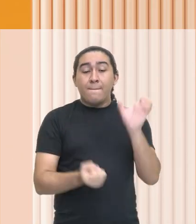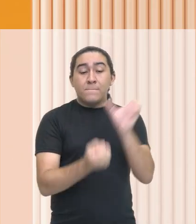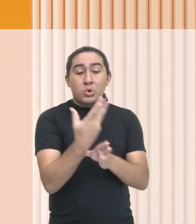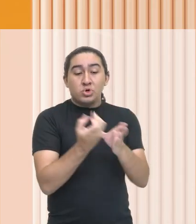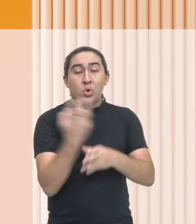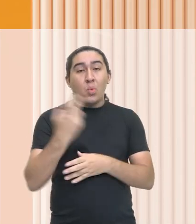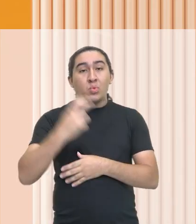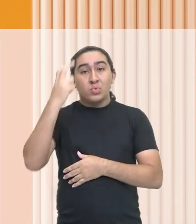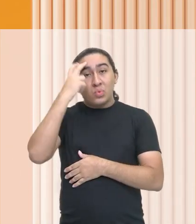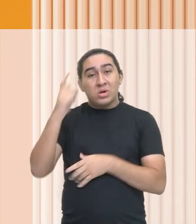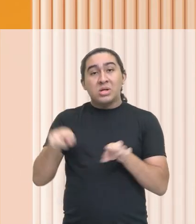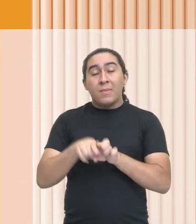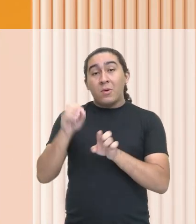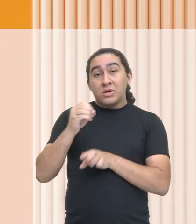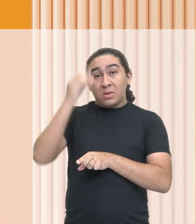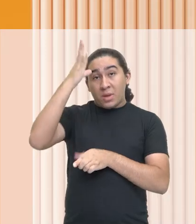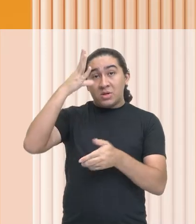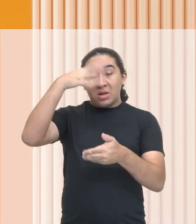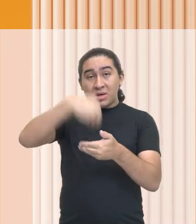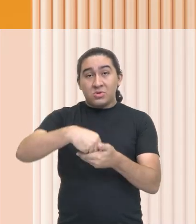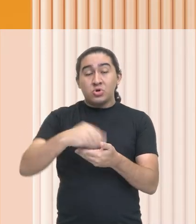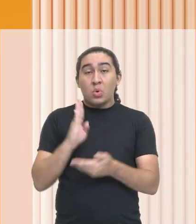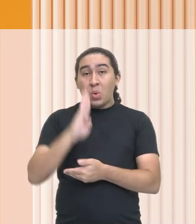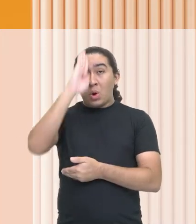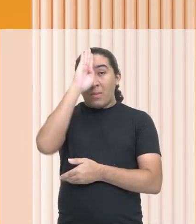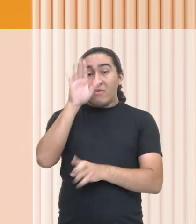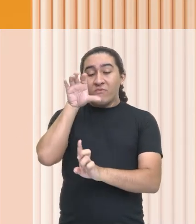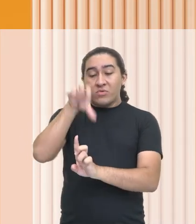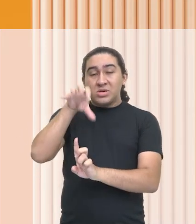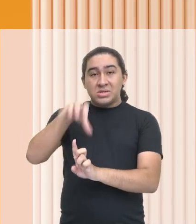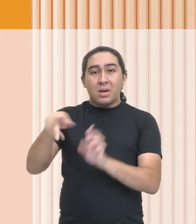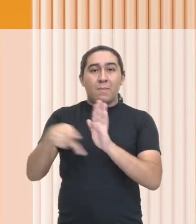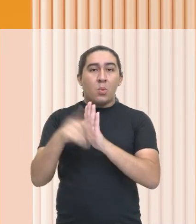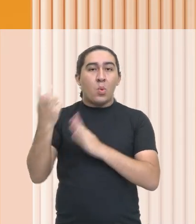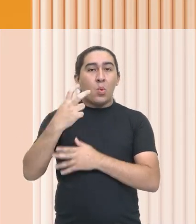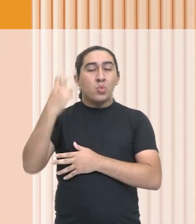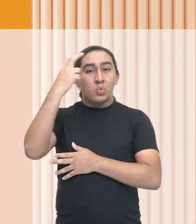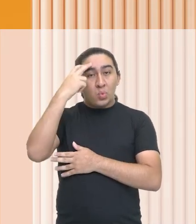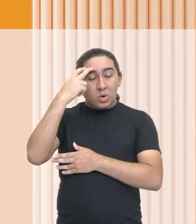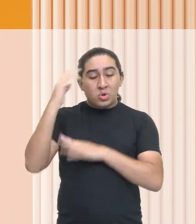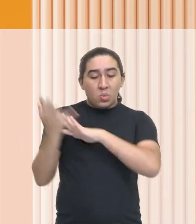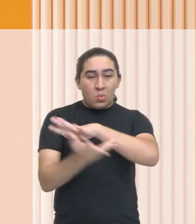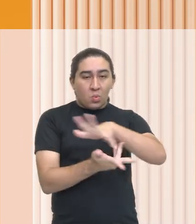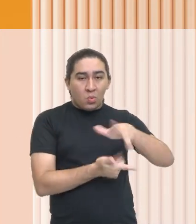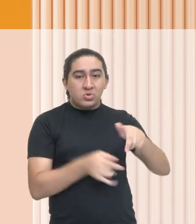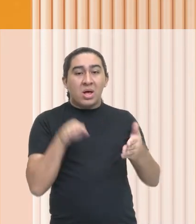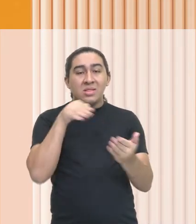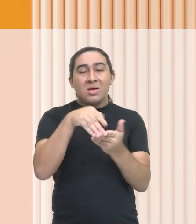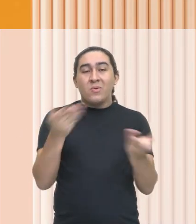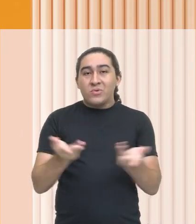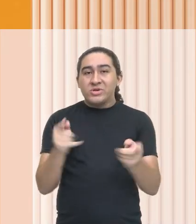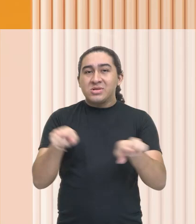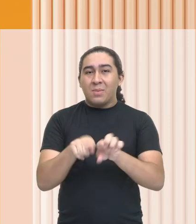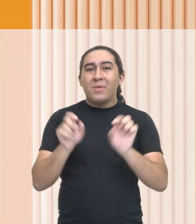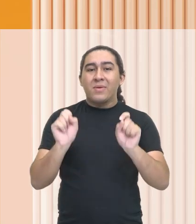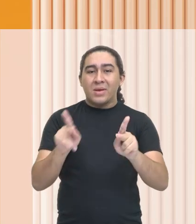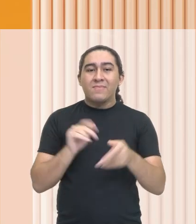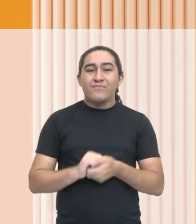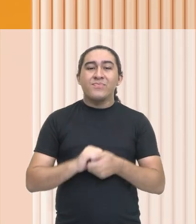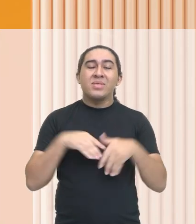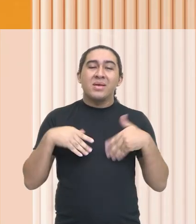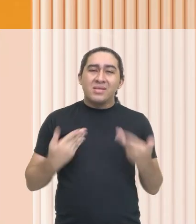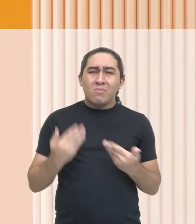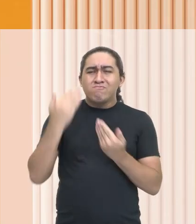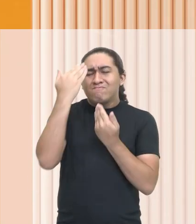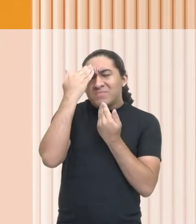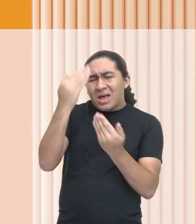de cultura e conhecimento dentro de Roma influencia a cultura do mundo ainda hoje também. Então, meus queridos,